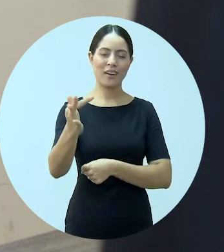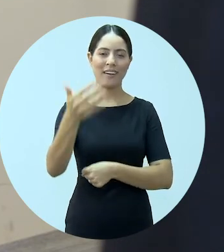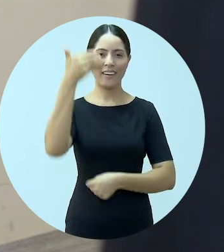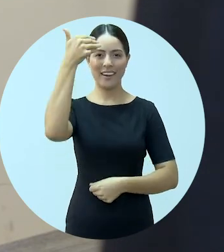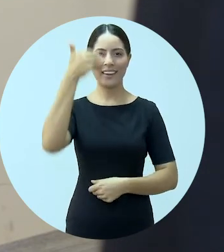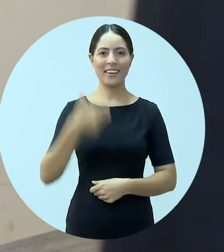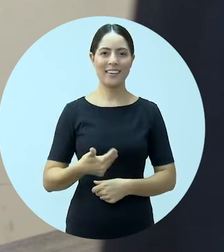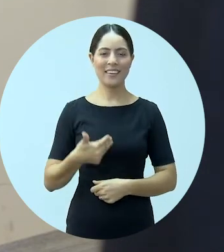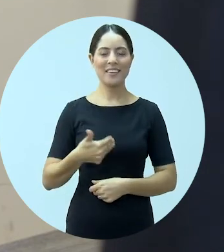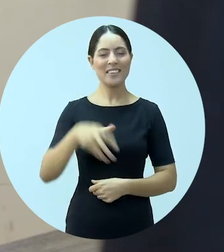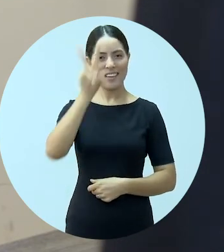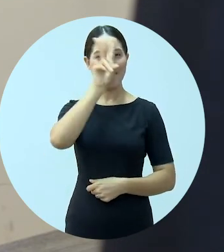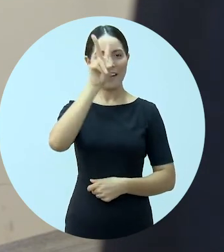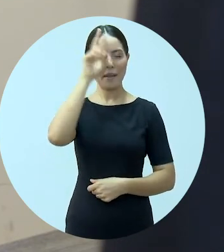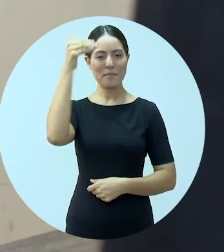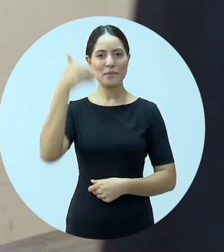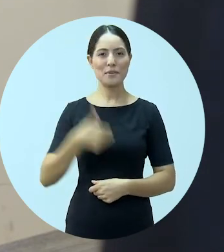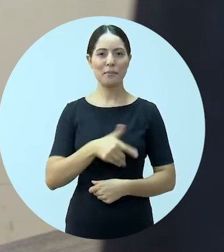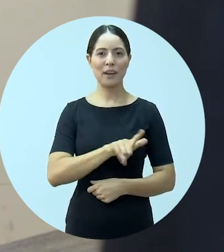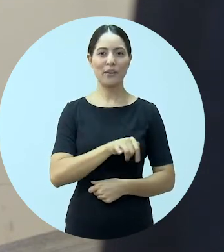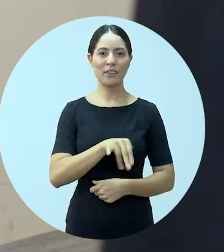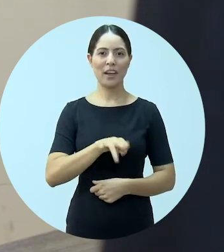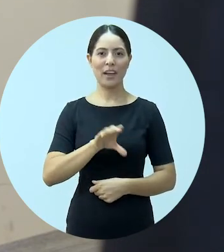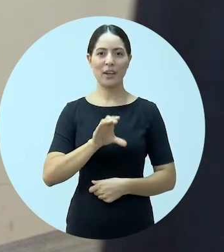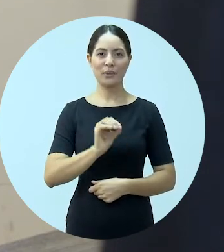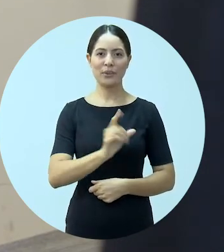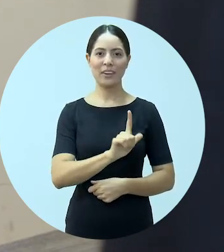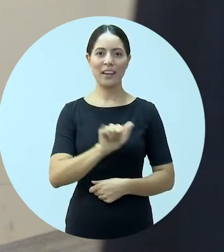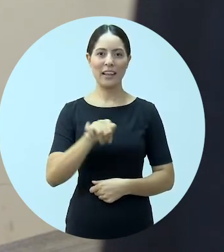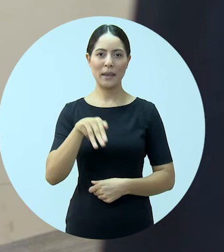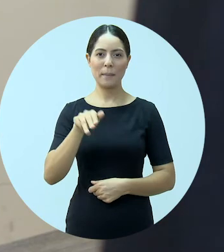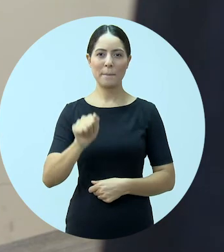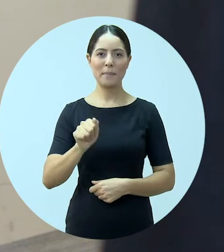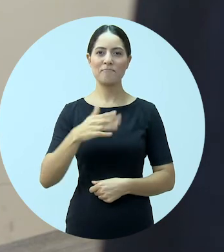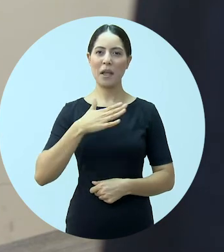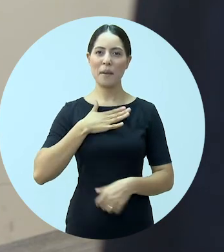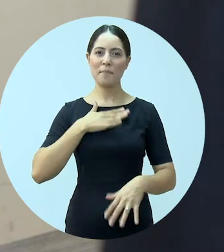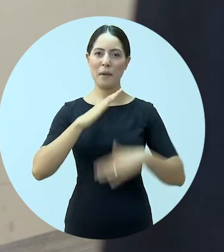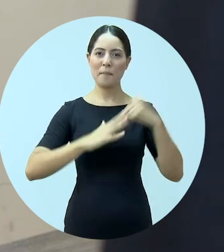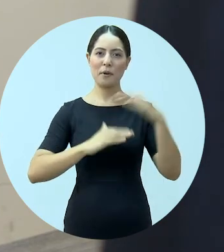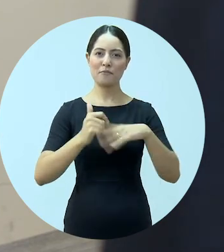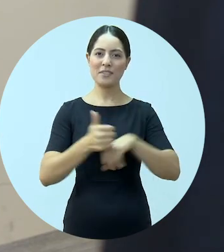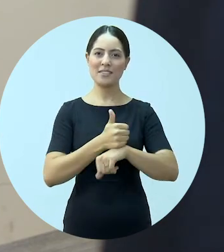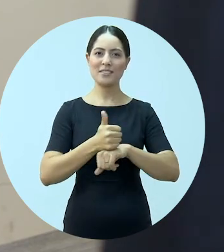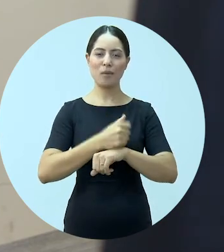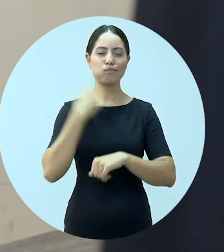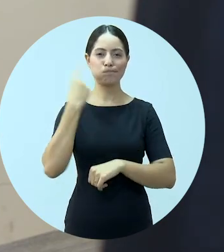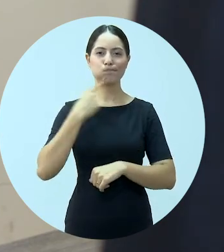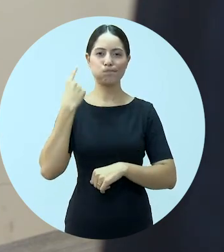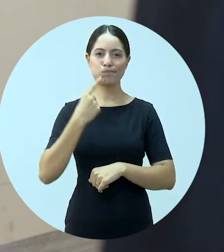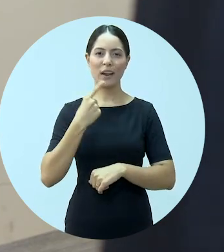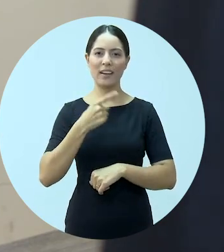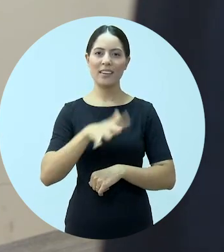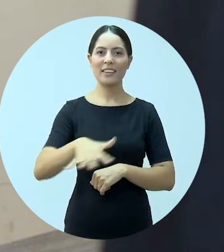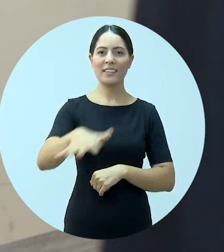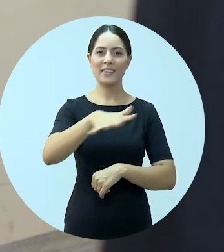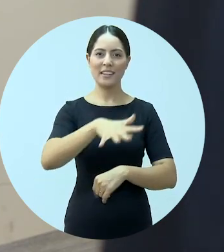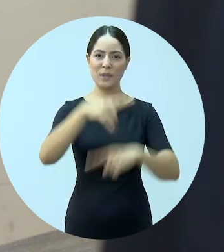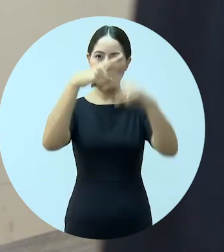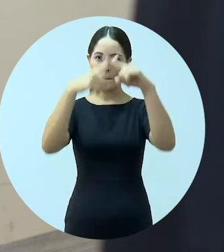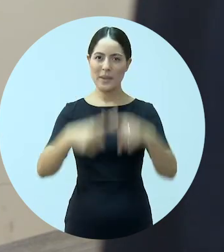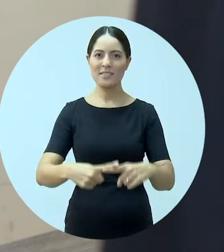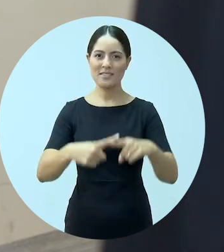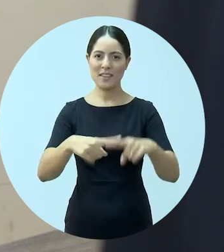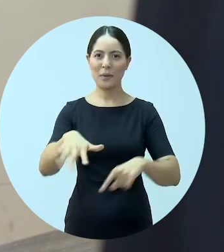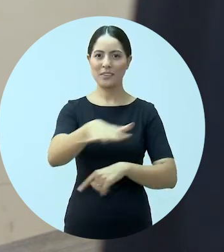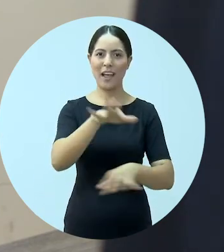anos. É com o Leonardo, lembrar Leonardo Lima e associar essa profissão que eu tanto amo. Consolidando